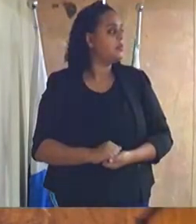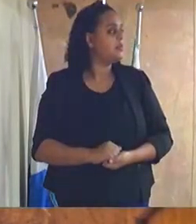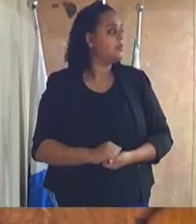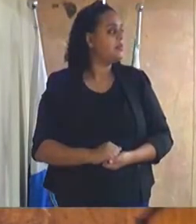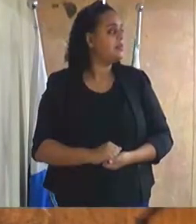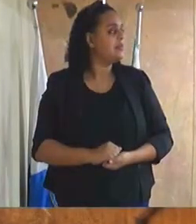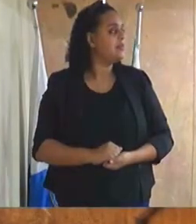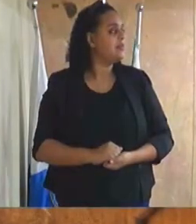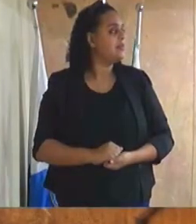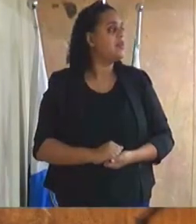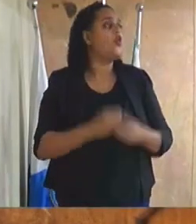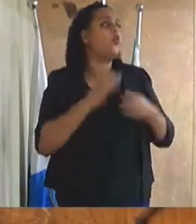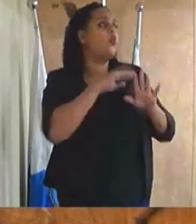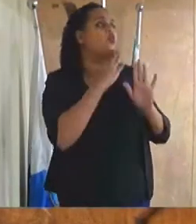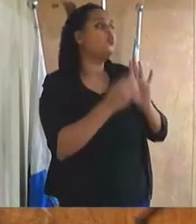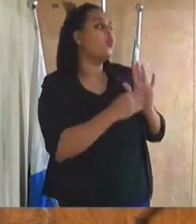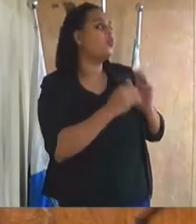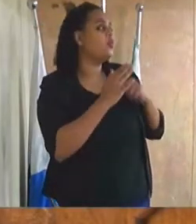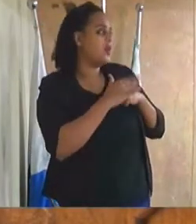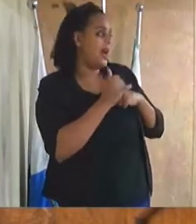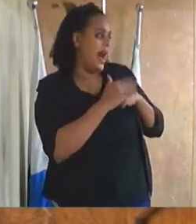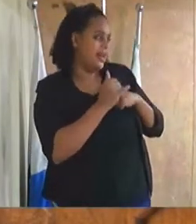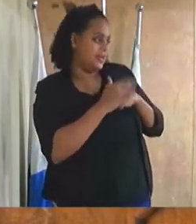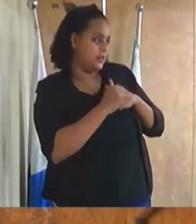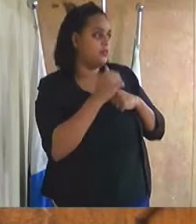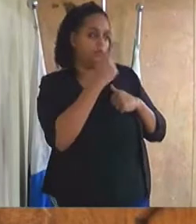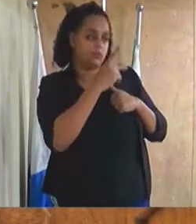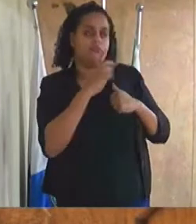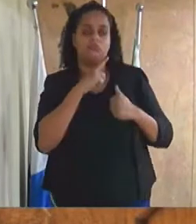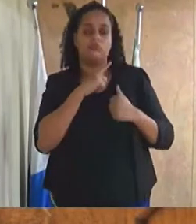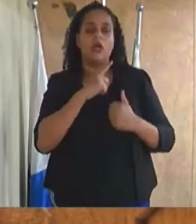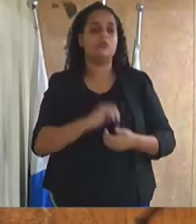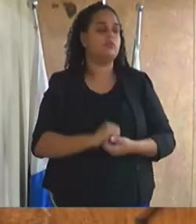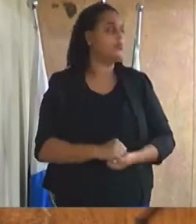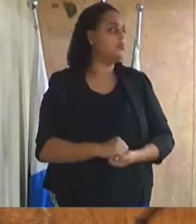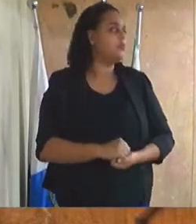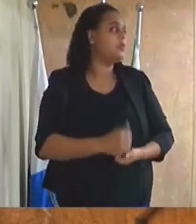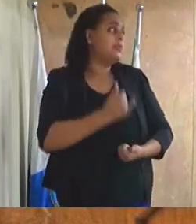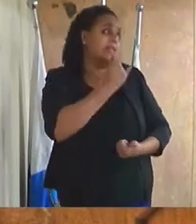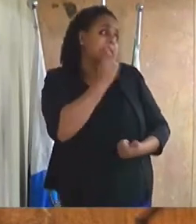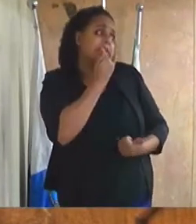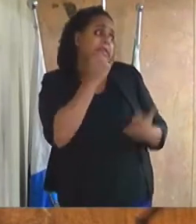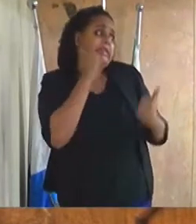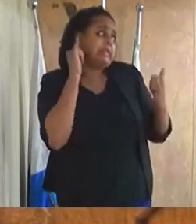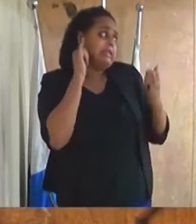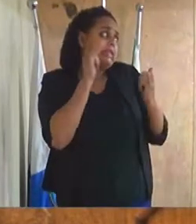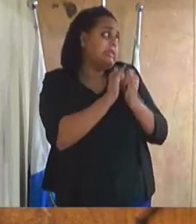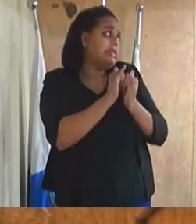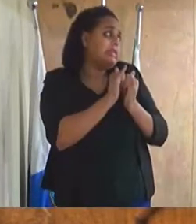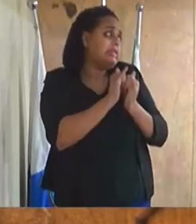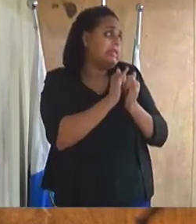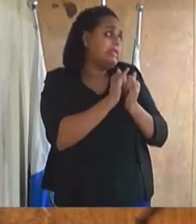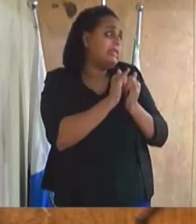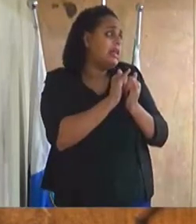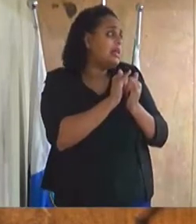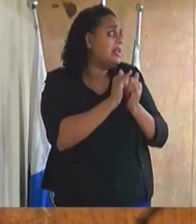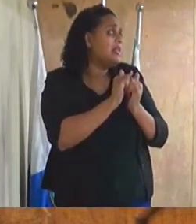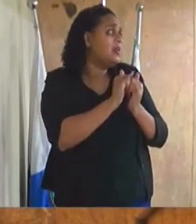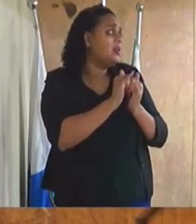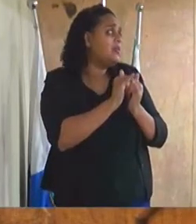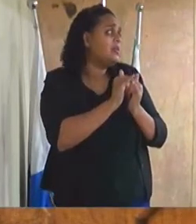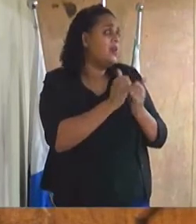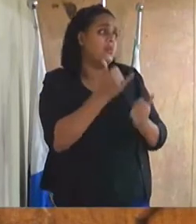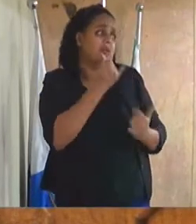com todo o carinho que essa casa tem, me perdoa, mas não cabe a segunda parte para a senhora, com